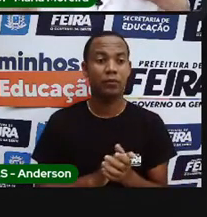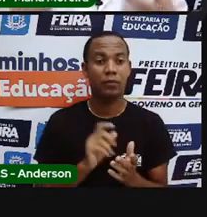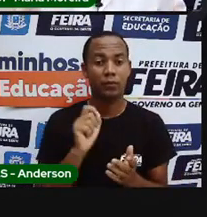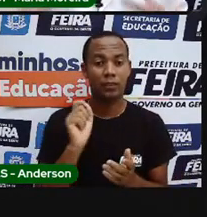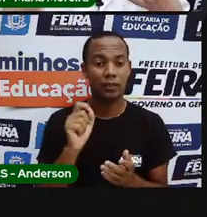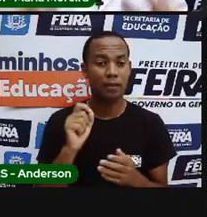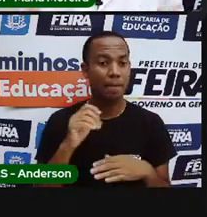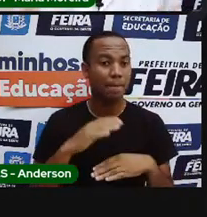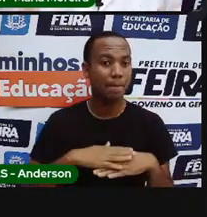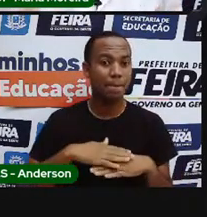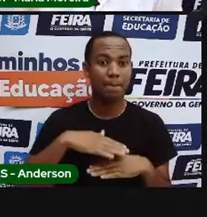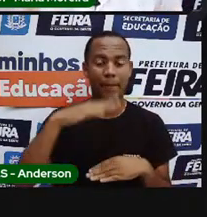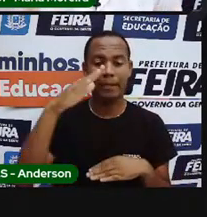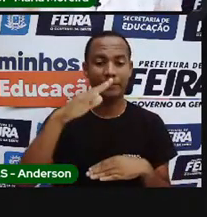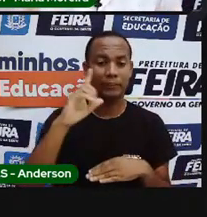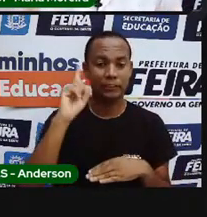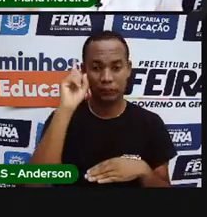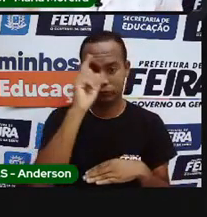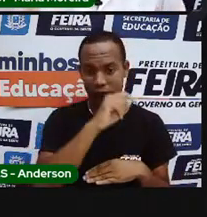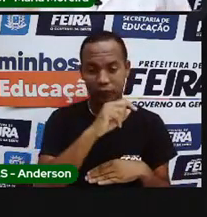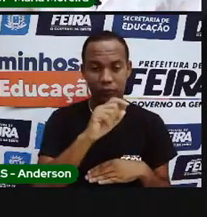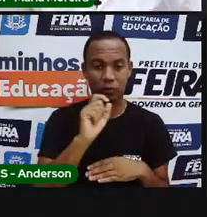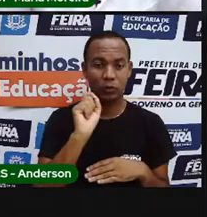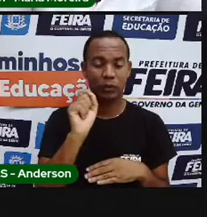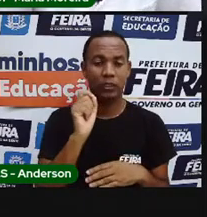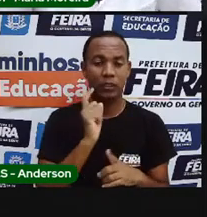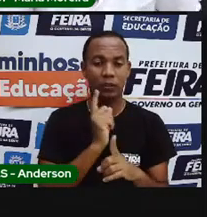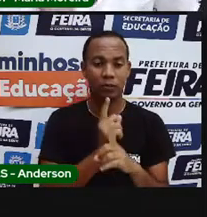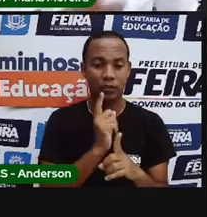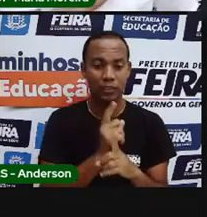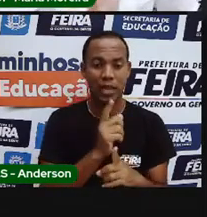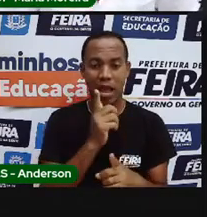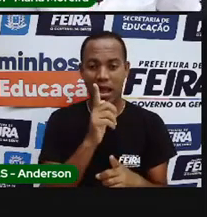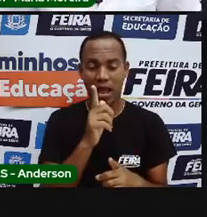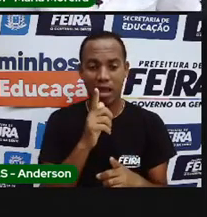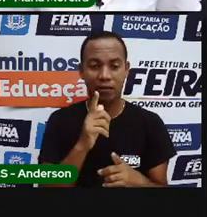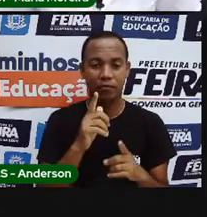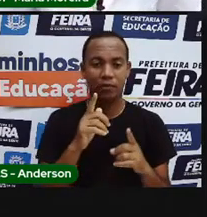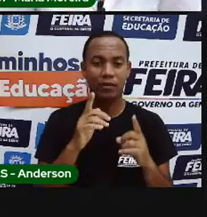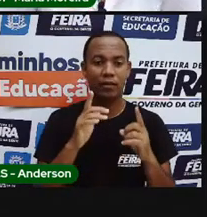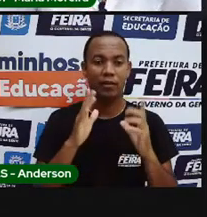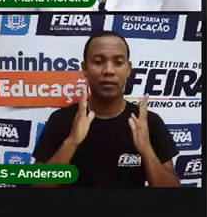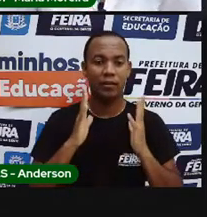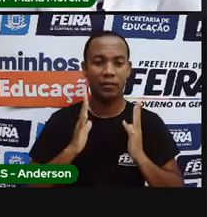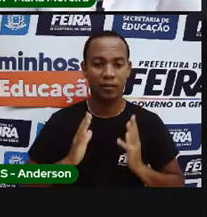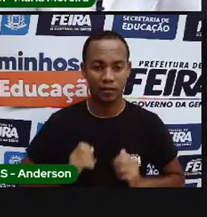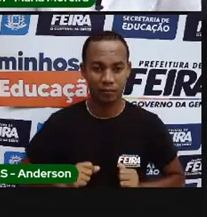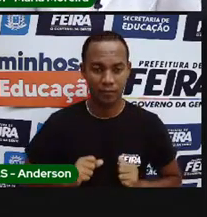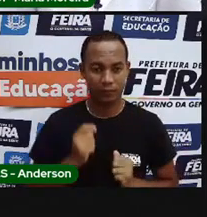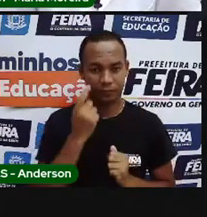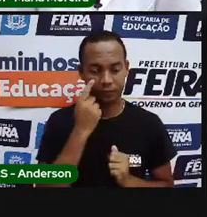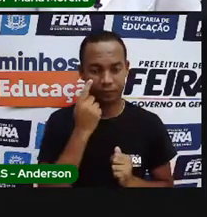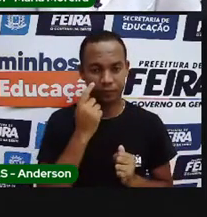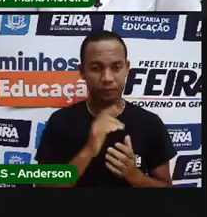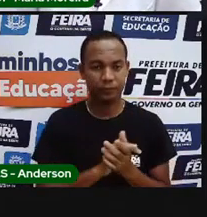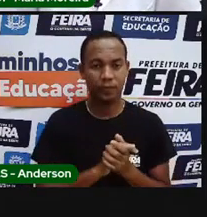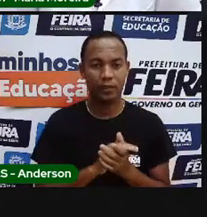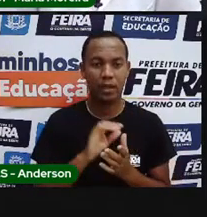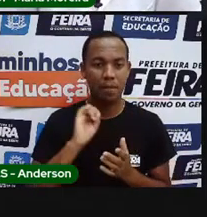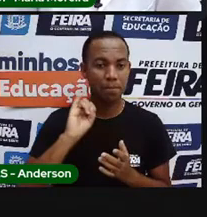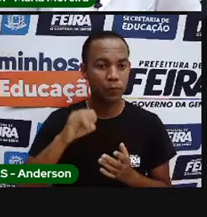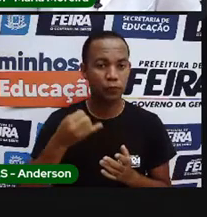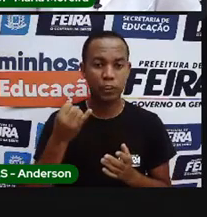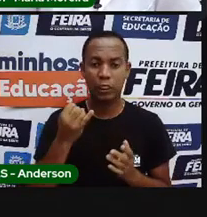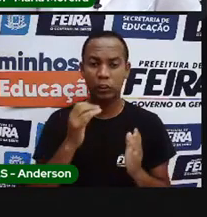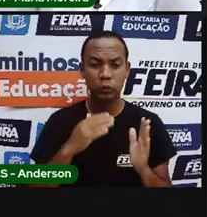vez mais difícil encontrar água ali, né? Bom, então continuando aí falando sobre o lixo e a água. Aproveitar tudo